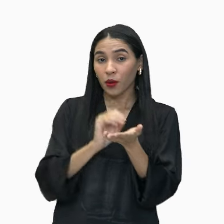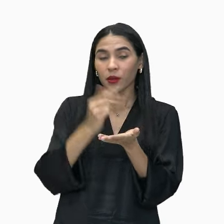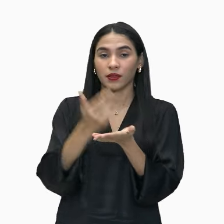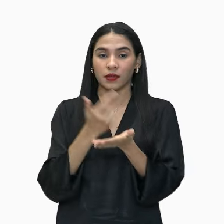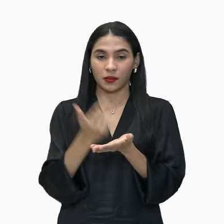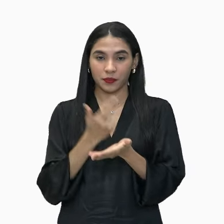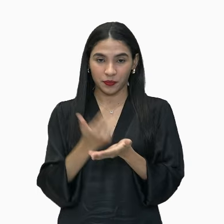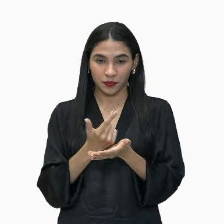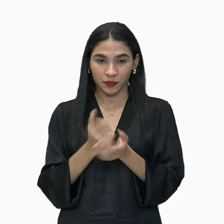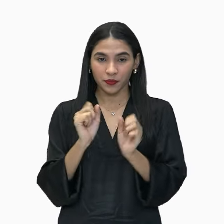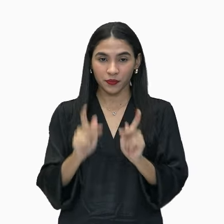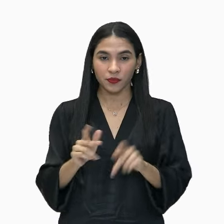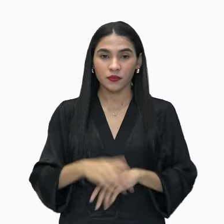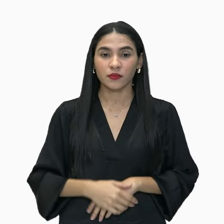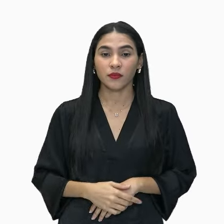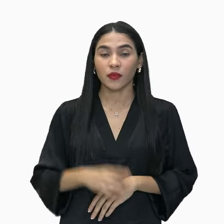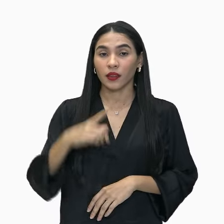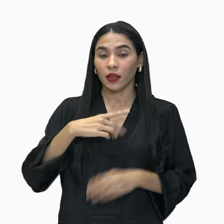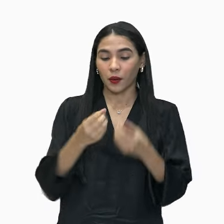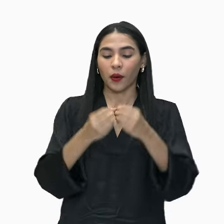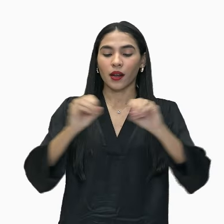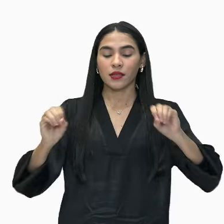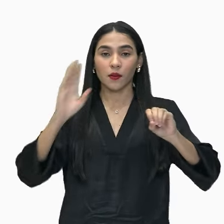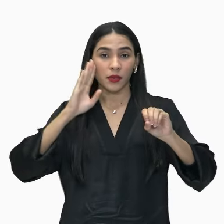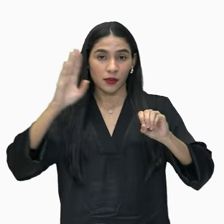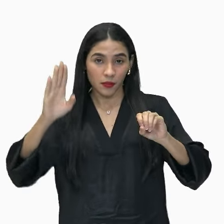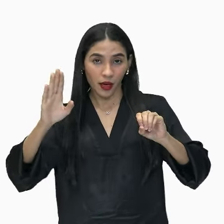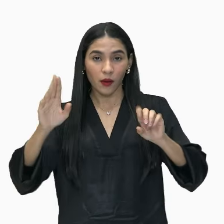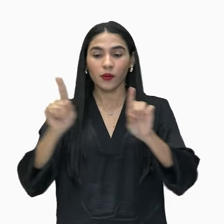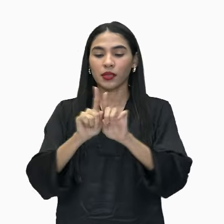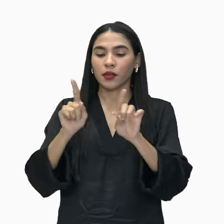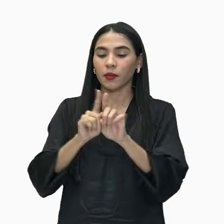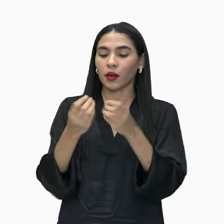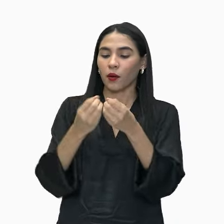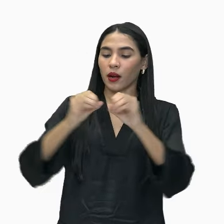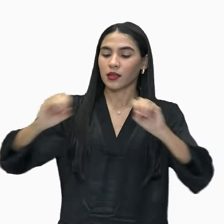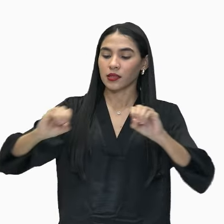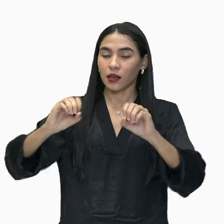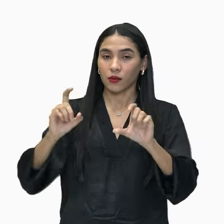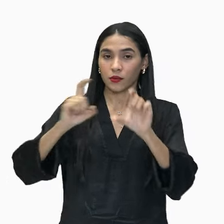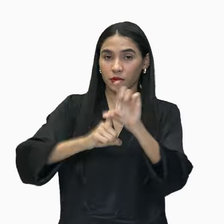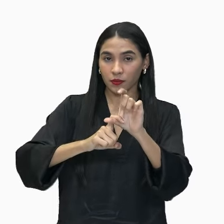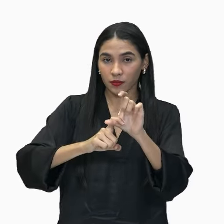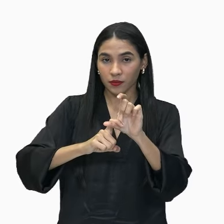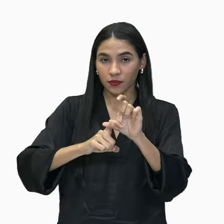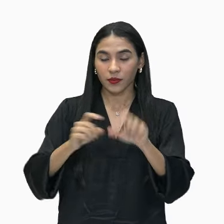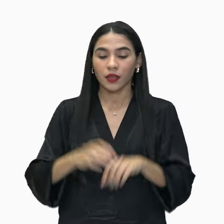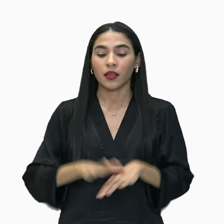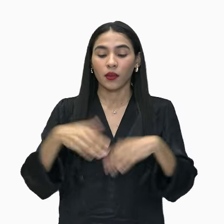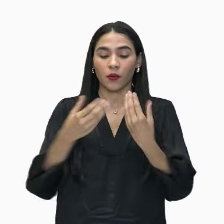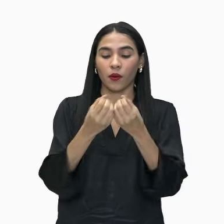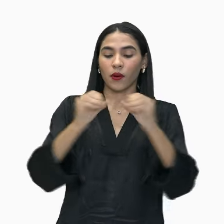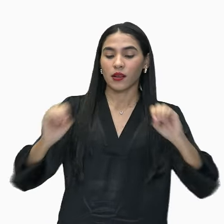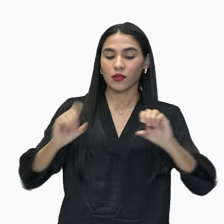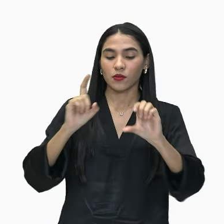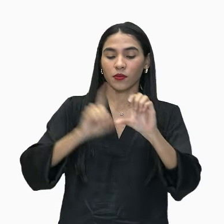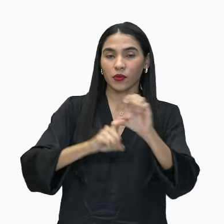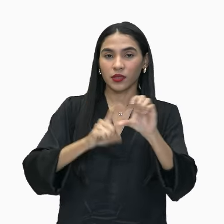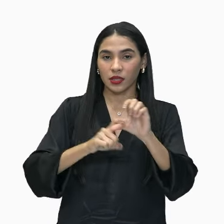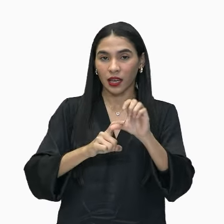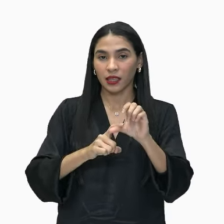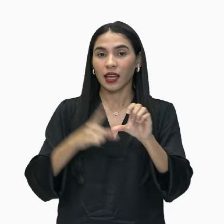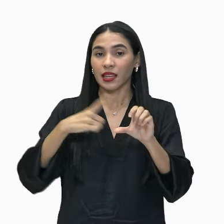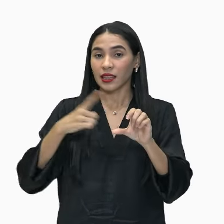de vocês, tá bom? Tem uma oração principal, tem uma oração subordinada. E essa oração subordinada faz função